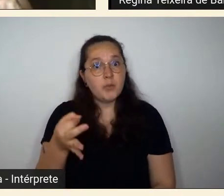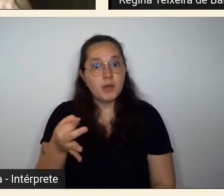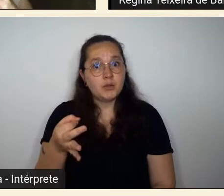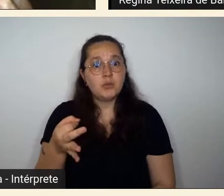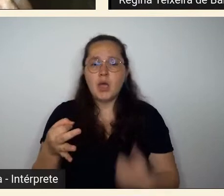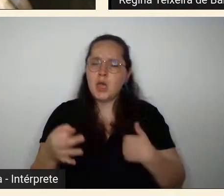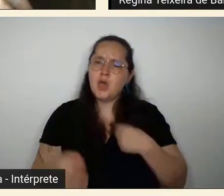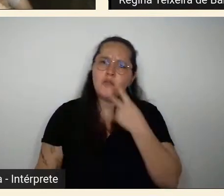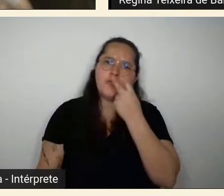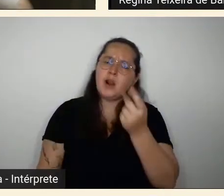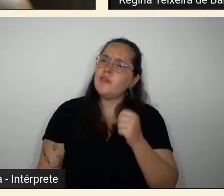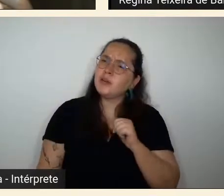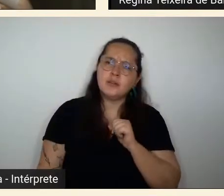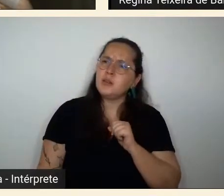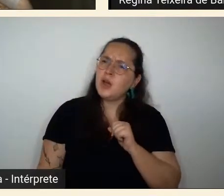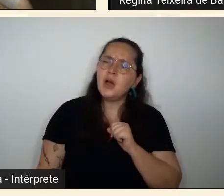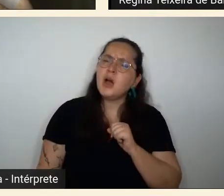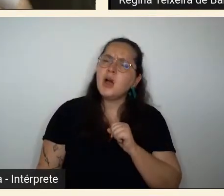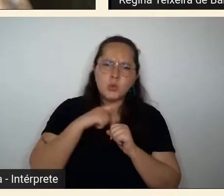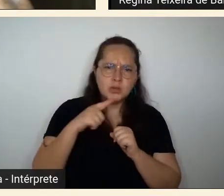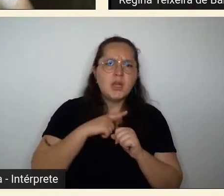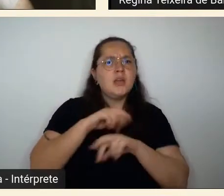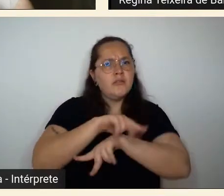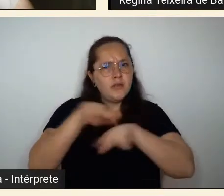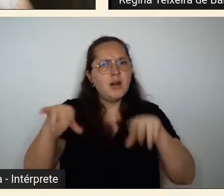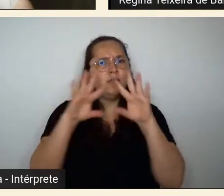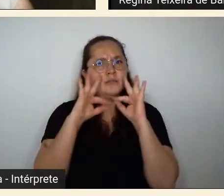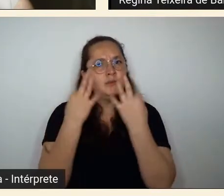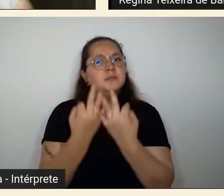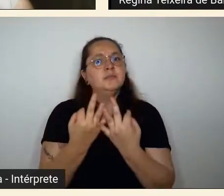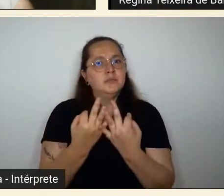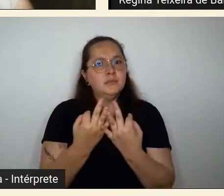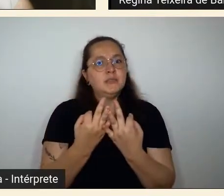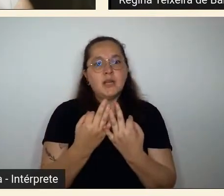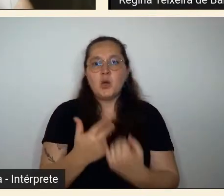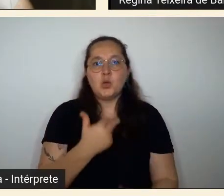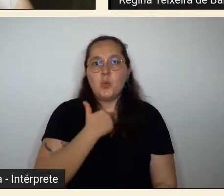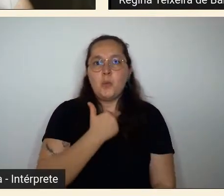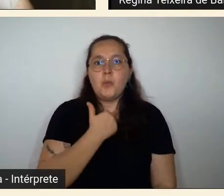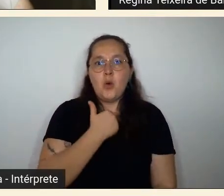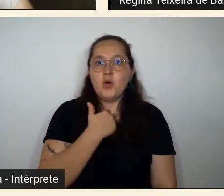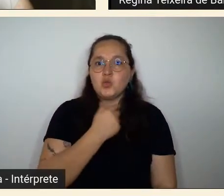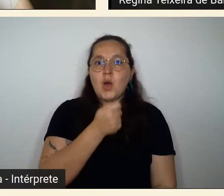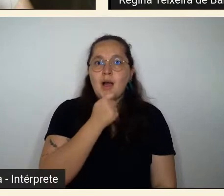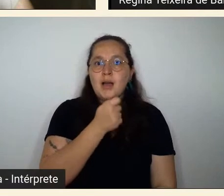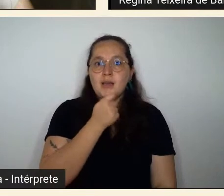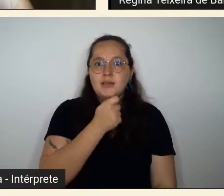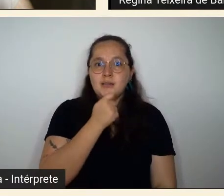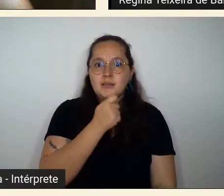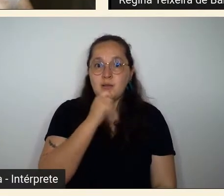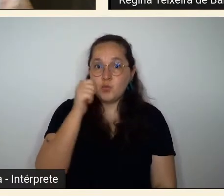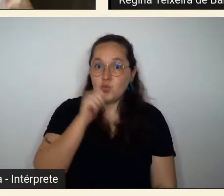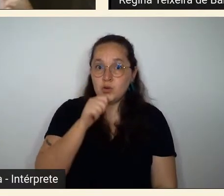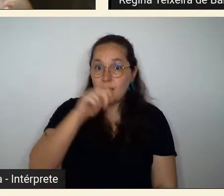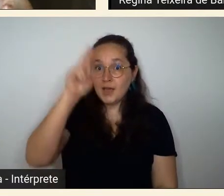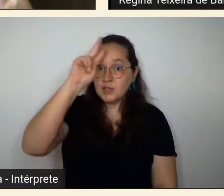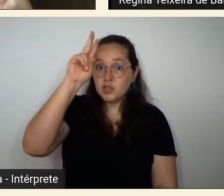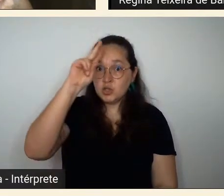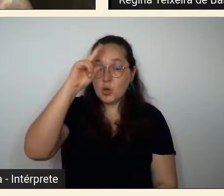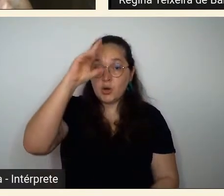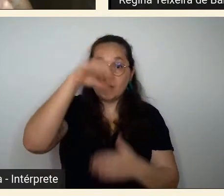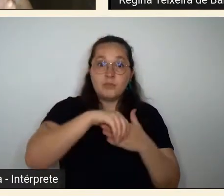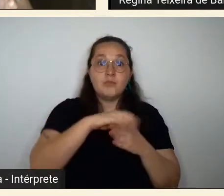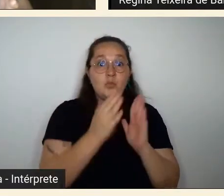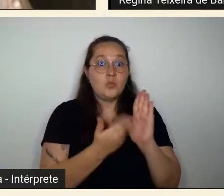não ainda tem muitos descendentes dessas famílias eu ainda não posso publicar as histórias dessas mulheres que na verdade todas se